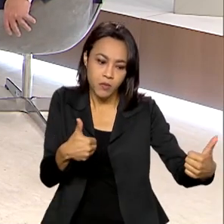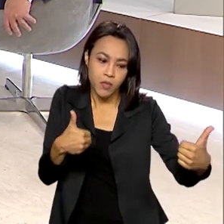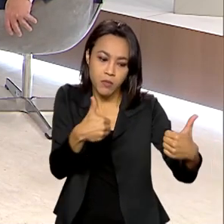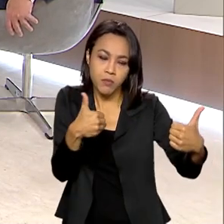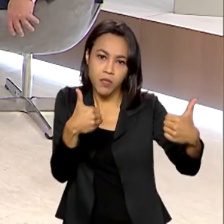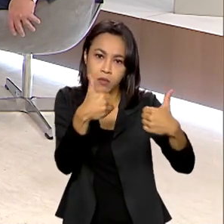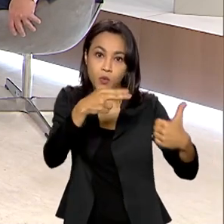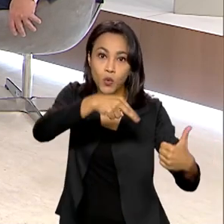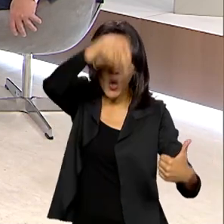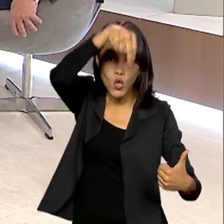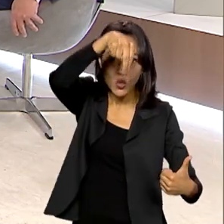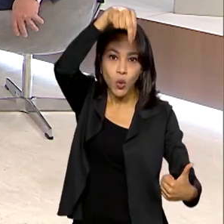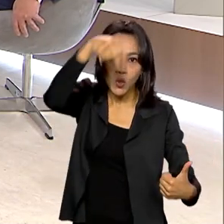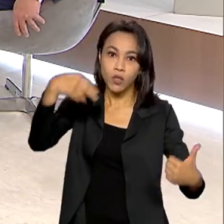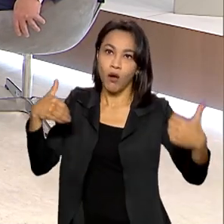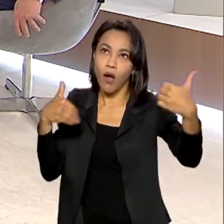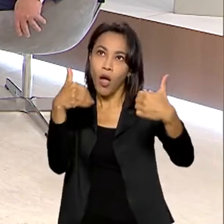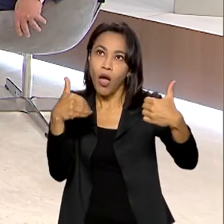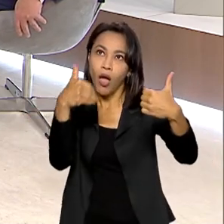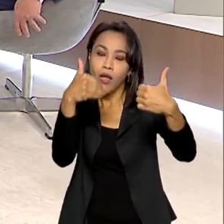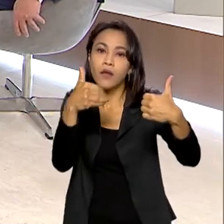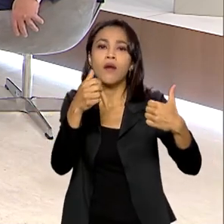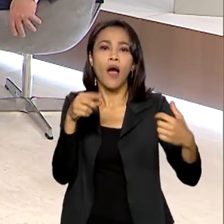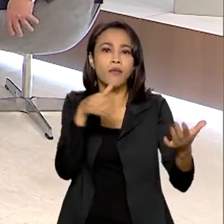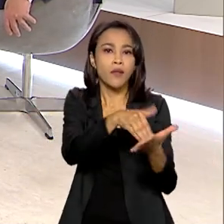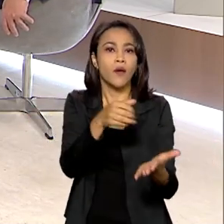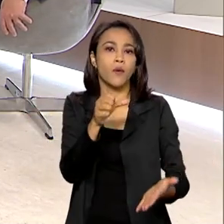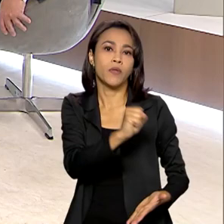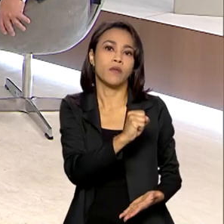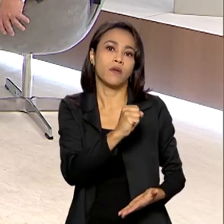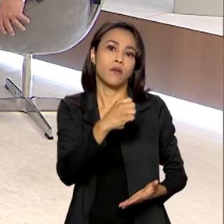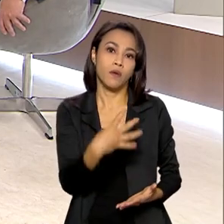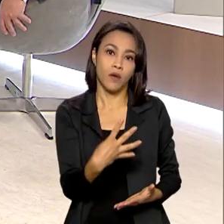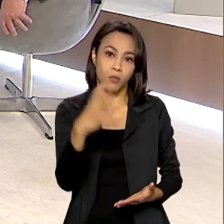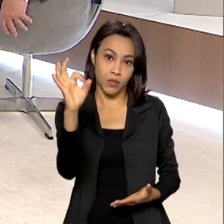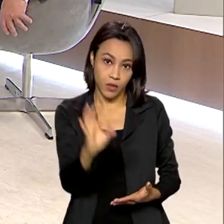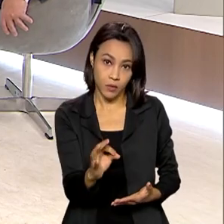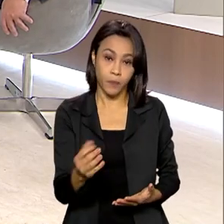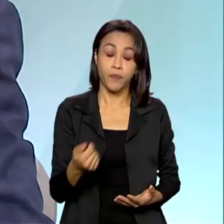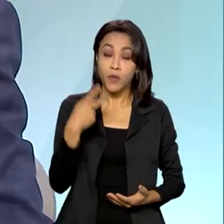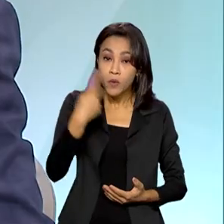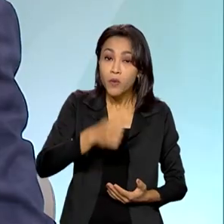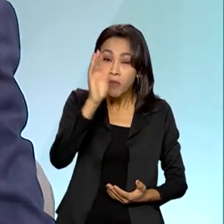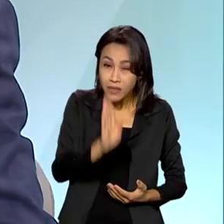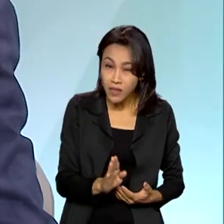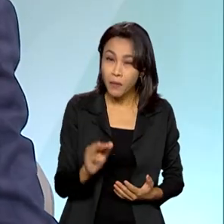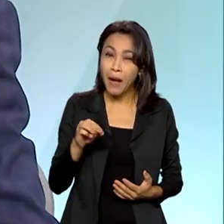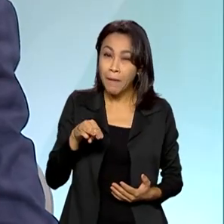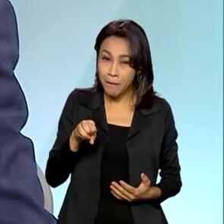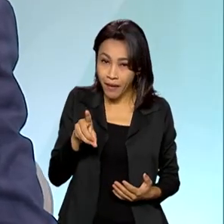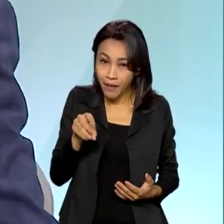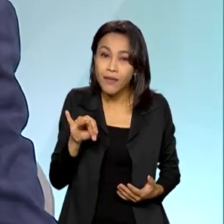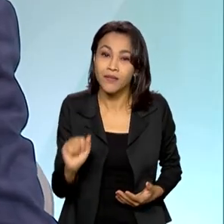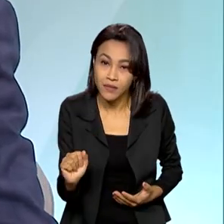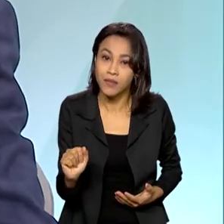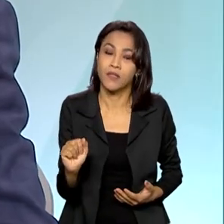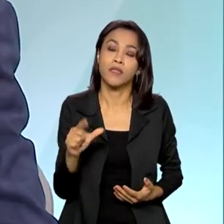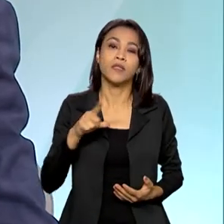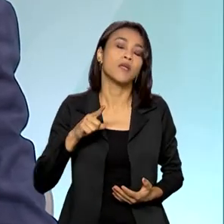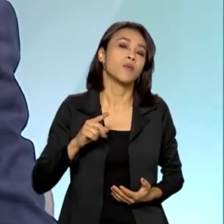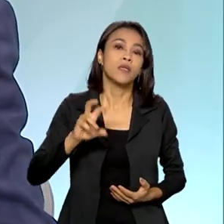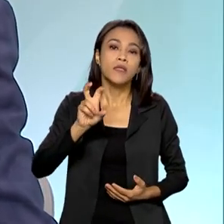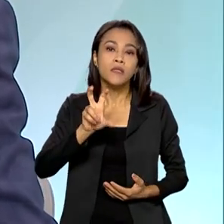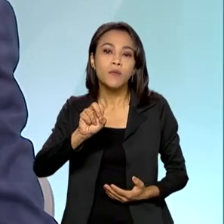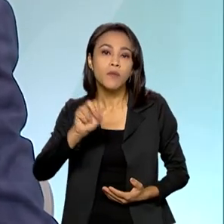país, esse número vai crescendo e pode chegar até 84%. Em média, no Brasil, nós temos 50